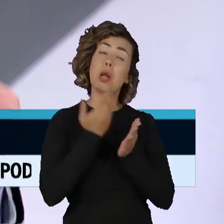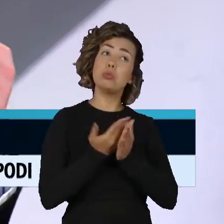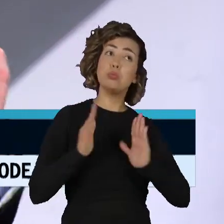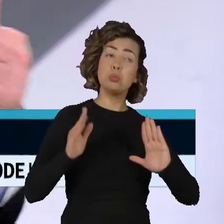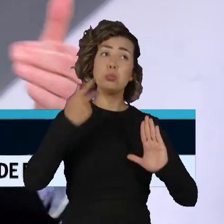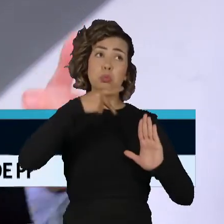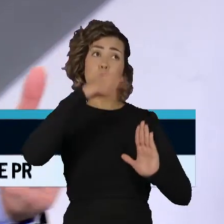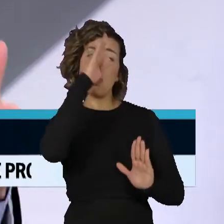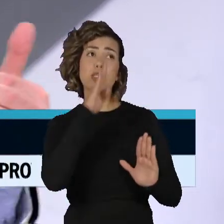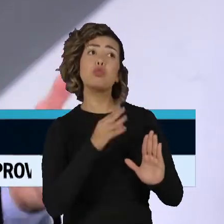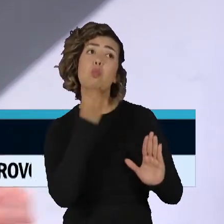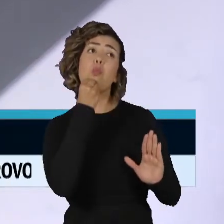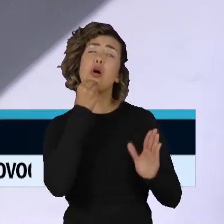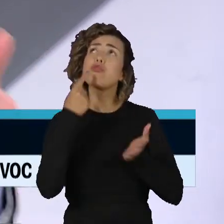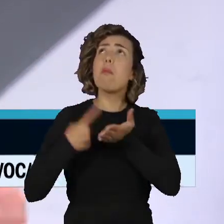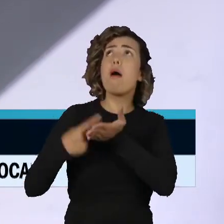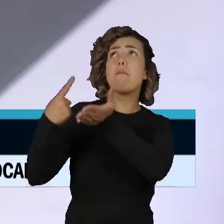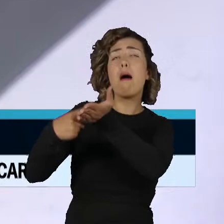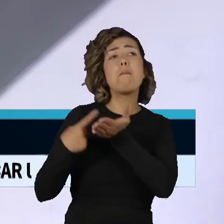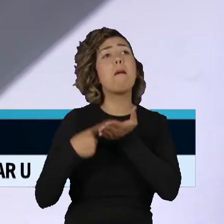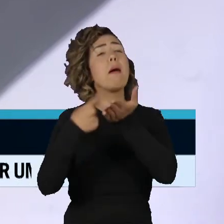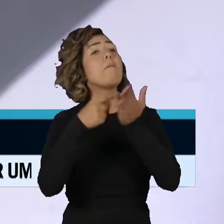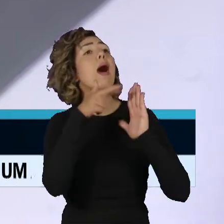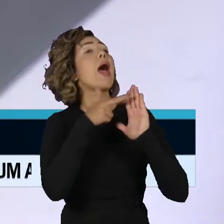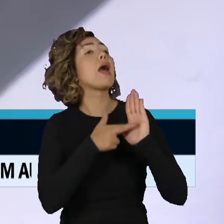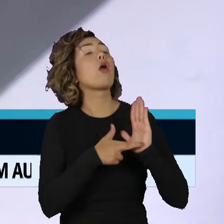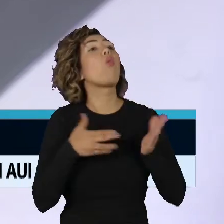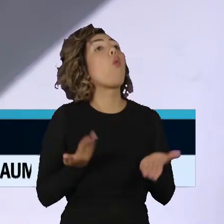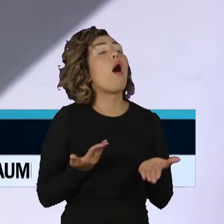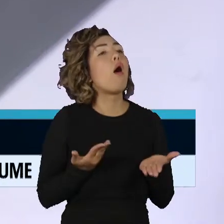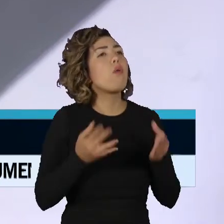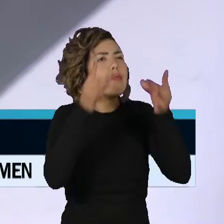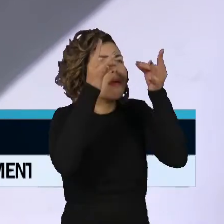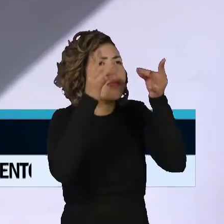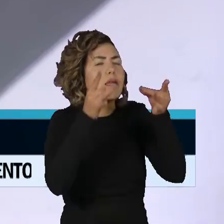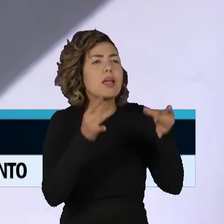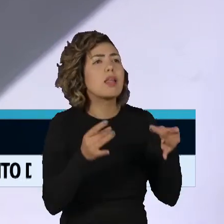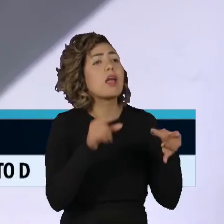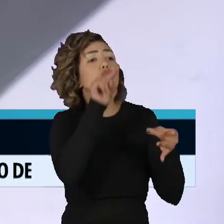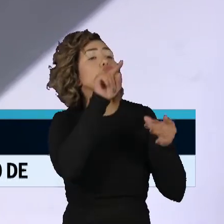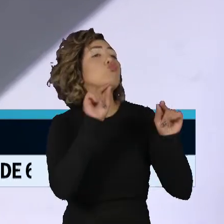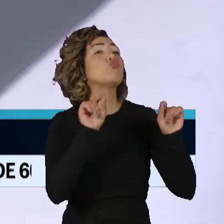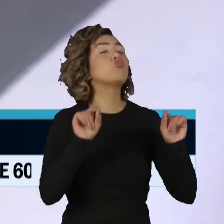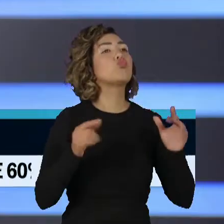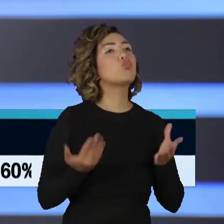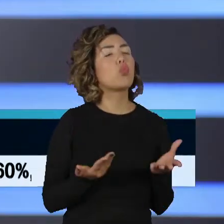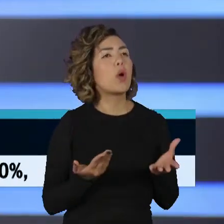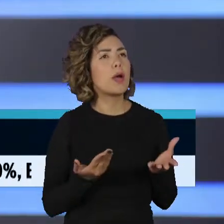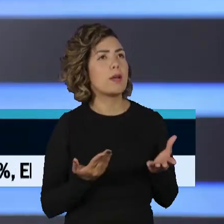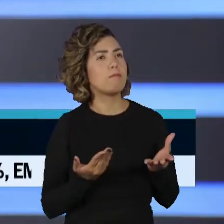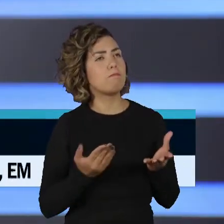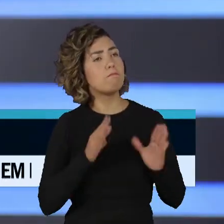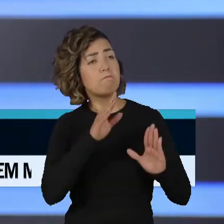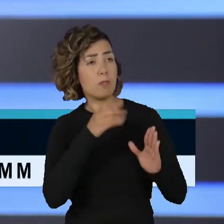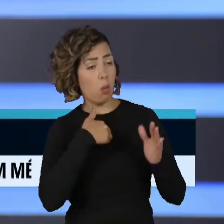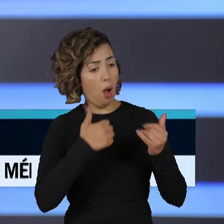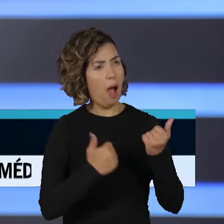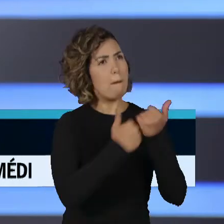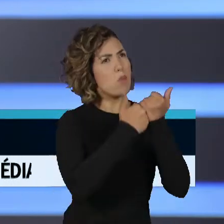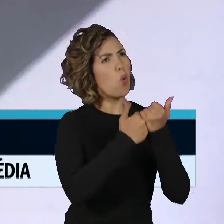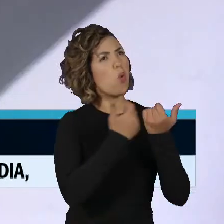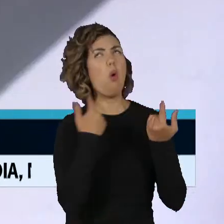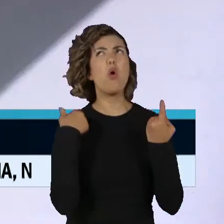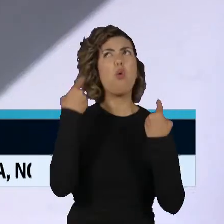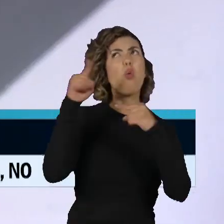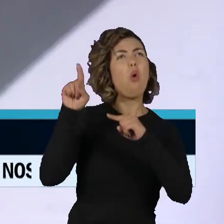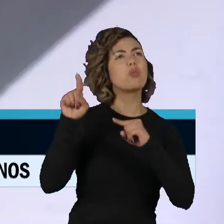discutir de igual para igual quais são esses critérios. Quer dizer, essa posição de ficar na defensiva, eu acho que ela não vai